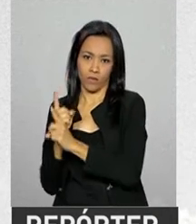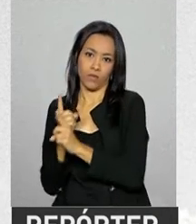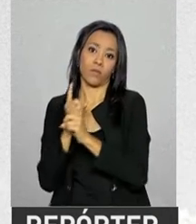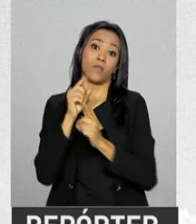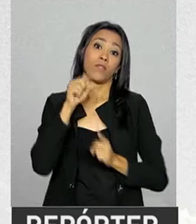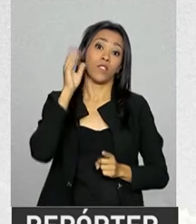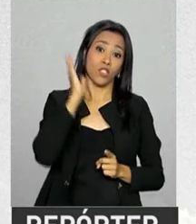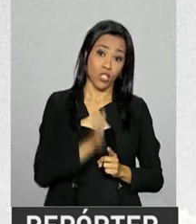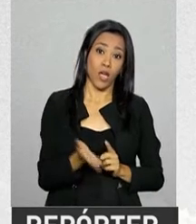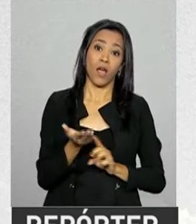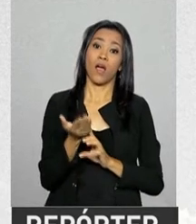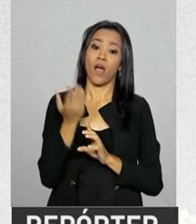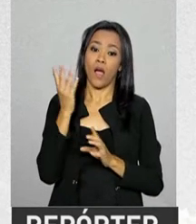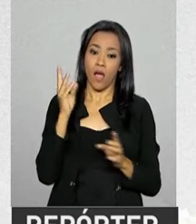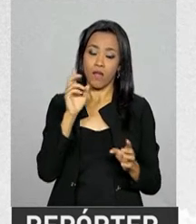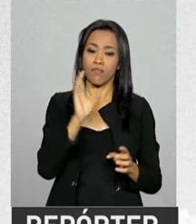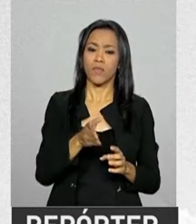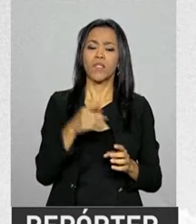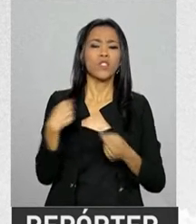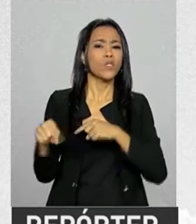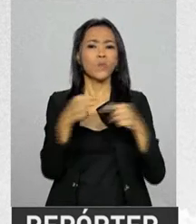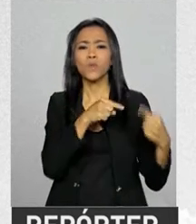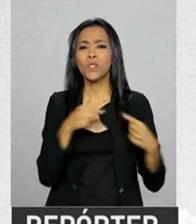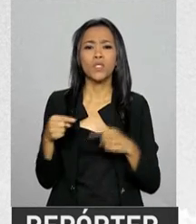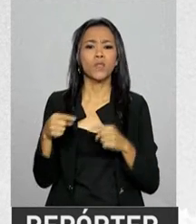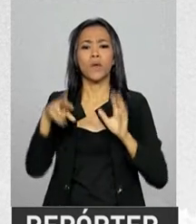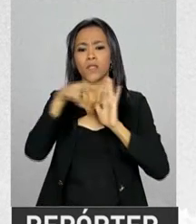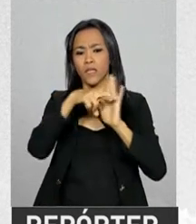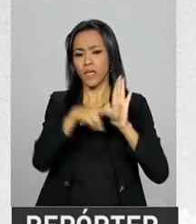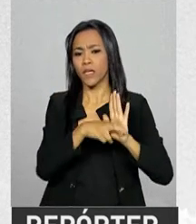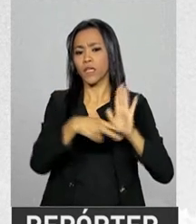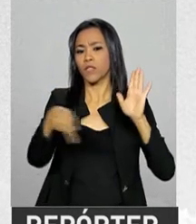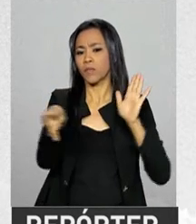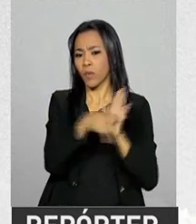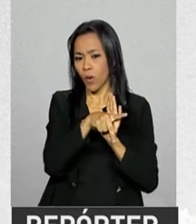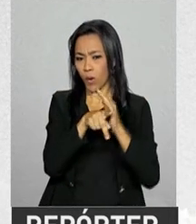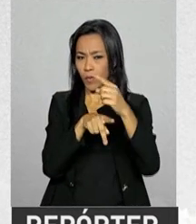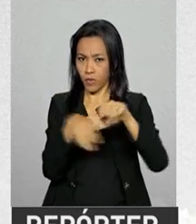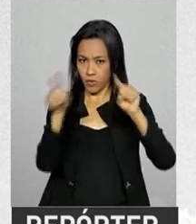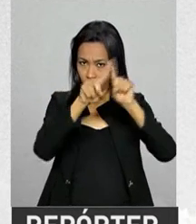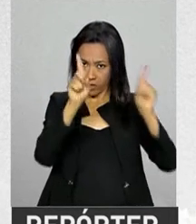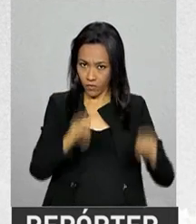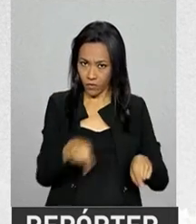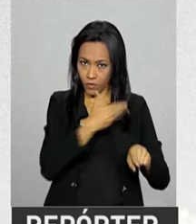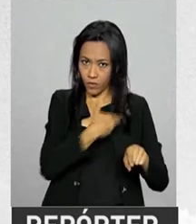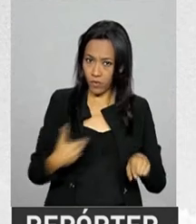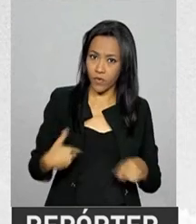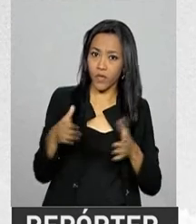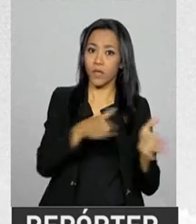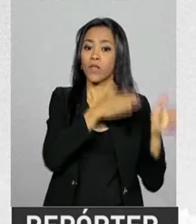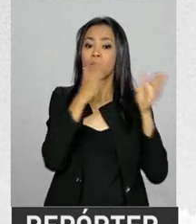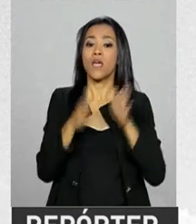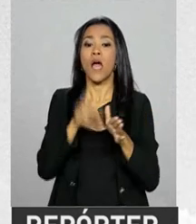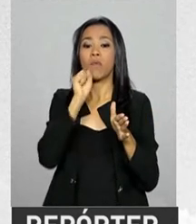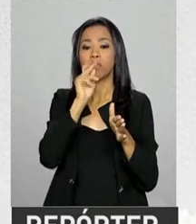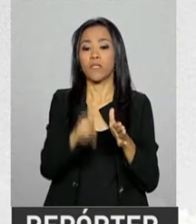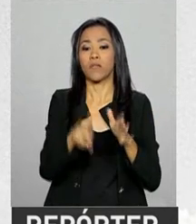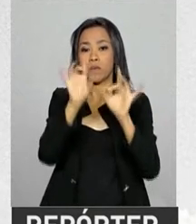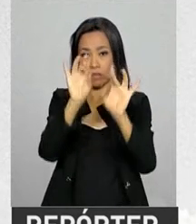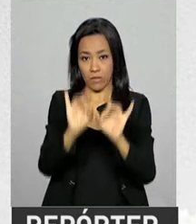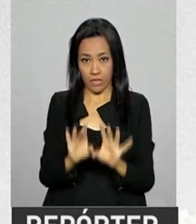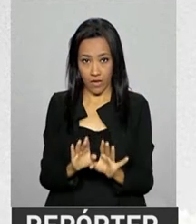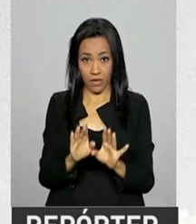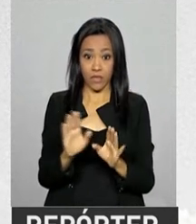Entre as que já ocorreram, estão as que discutiram o regime próprio dos servidores públicos e as aposentadorias especiais.